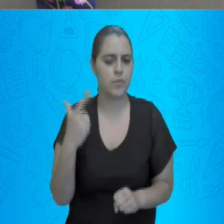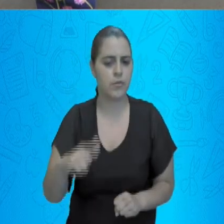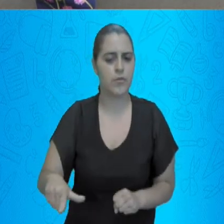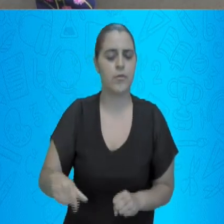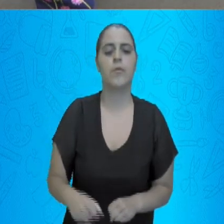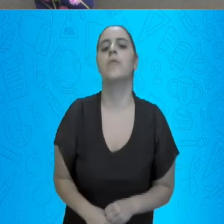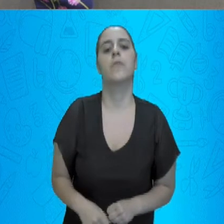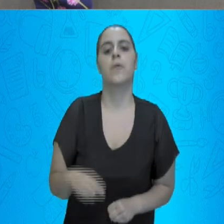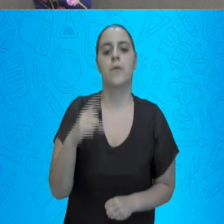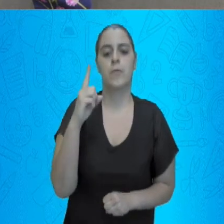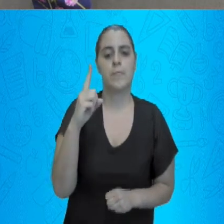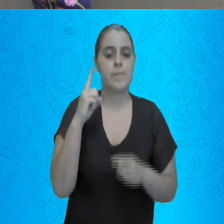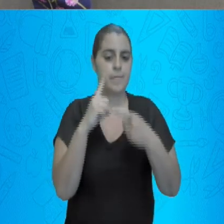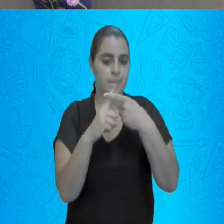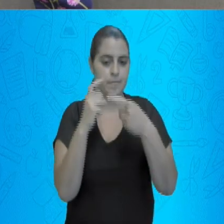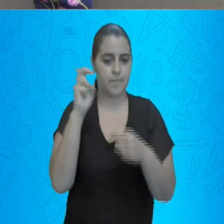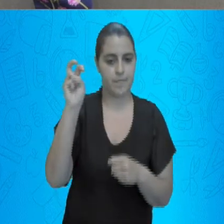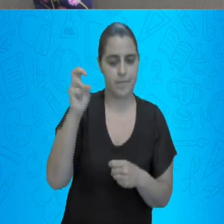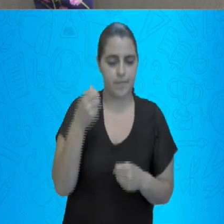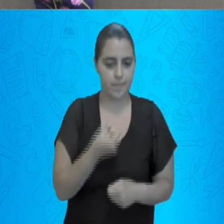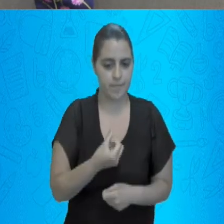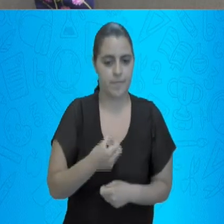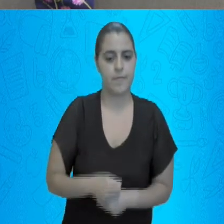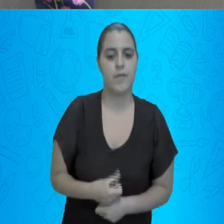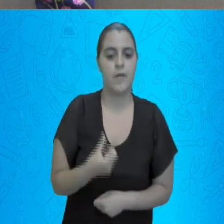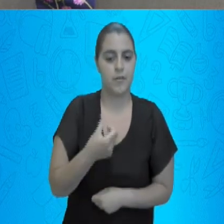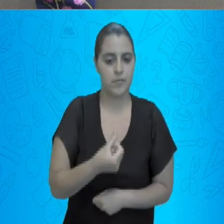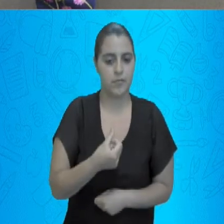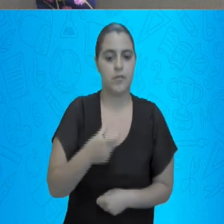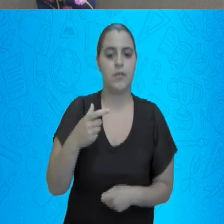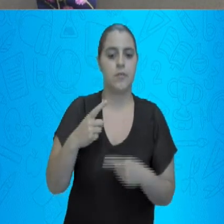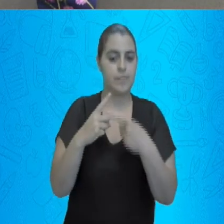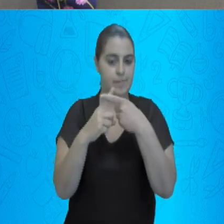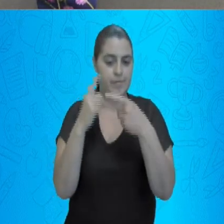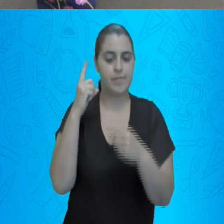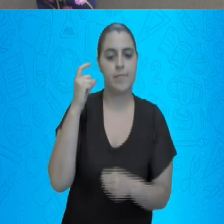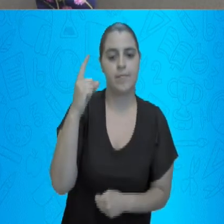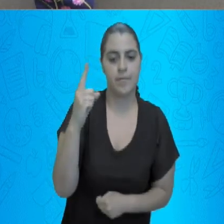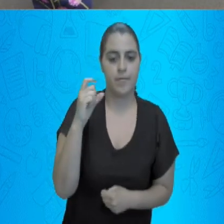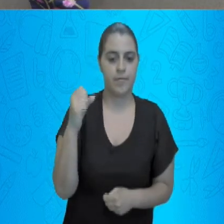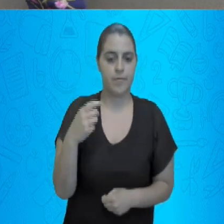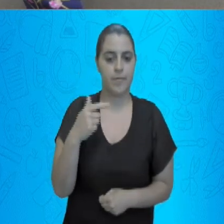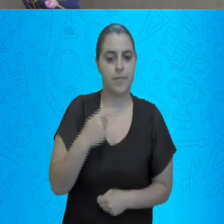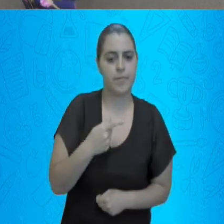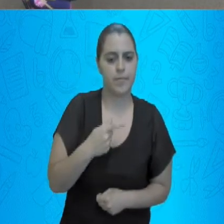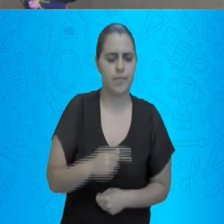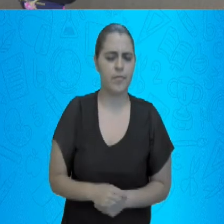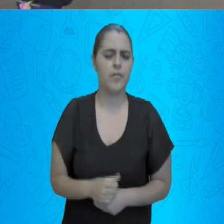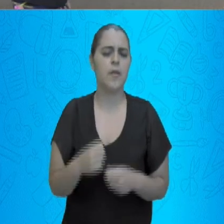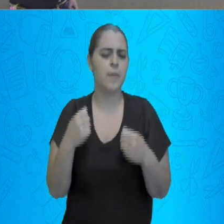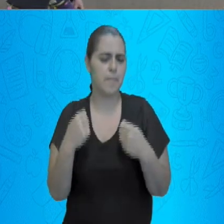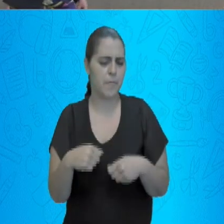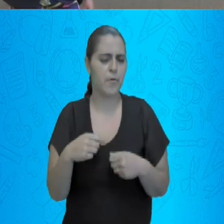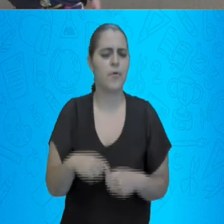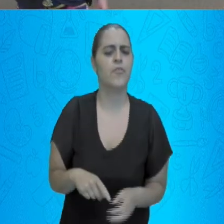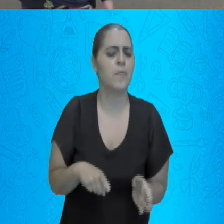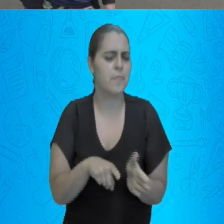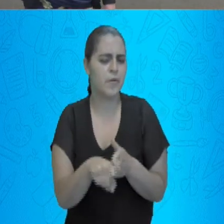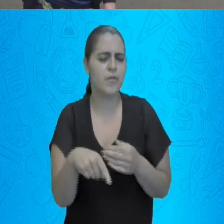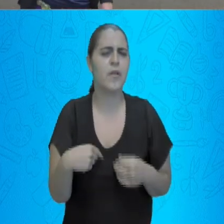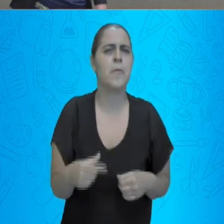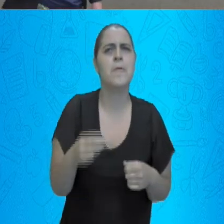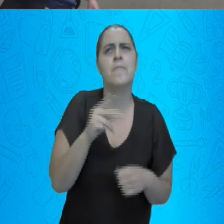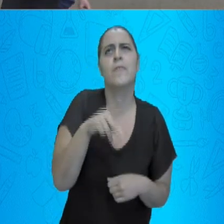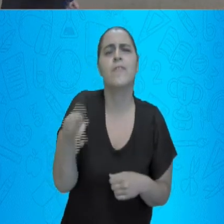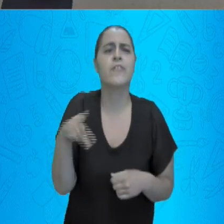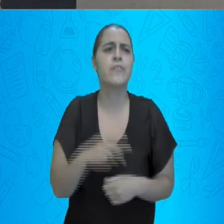1 mais 5. 6. 6 mais 1. 7. Aí você pode estar se perguntando. Mas,